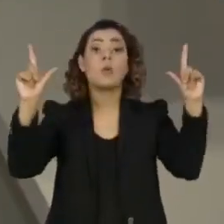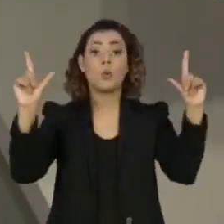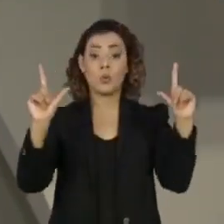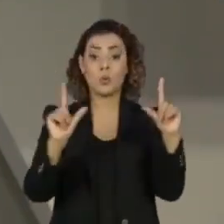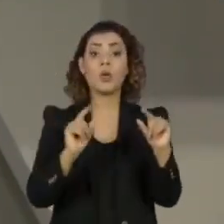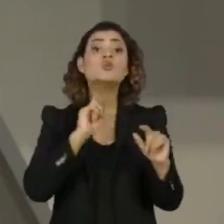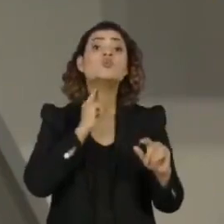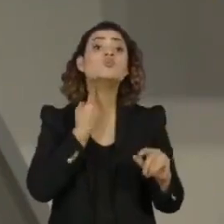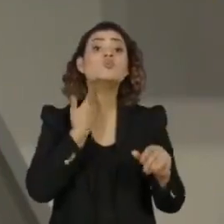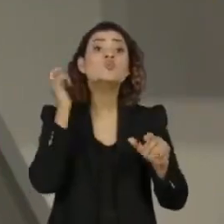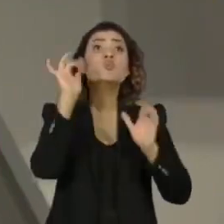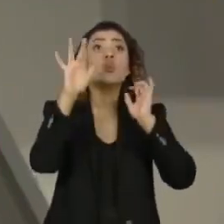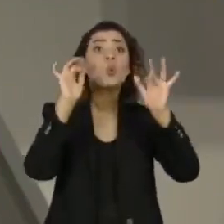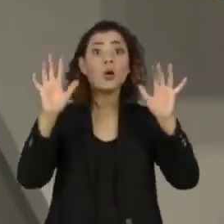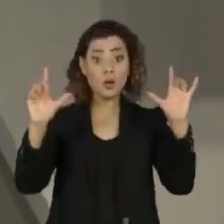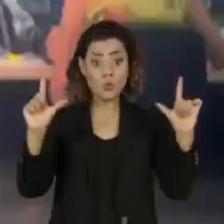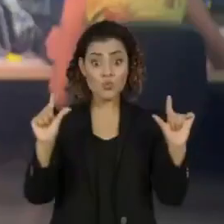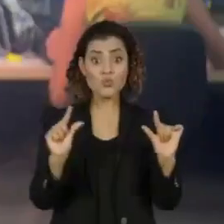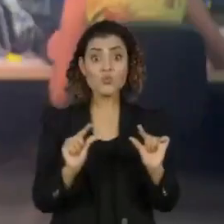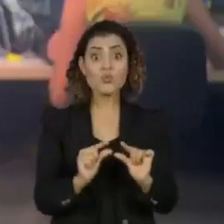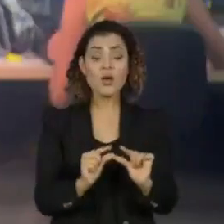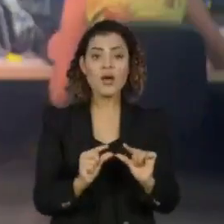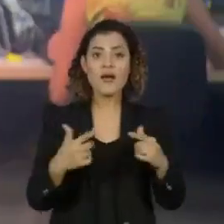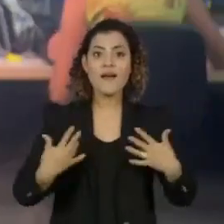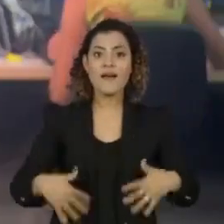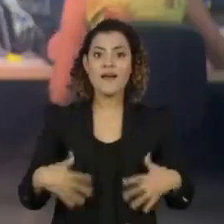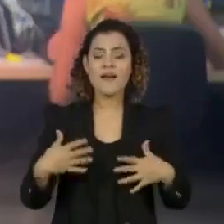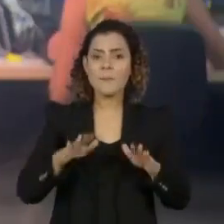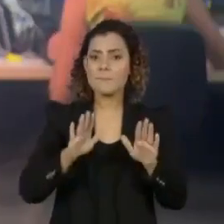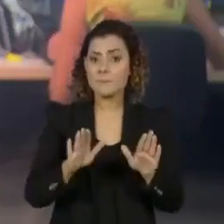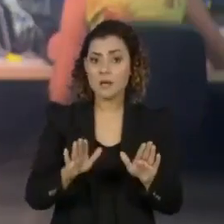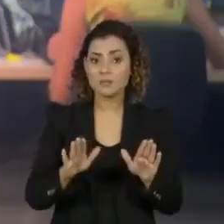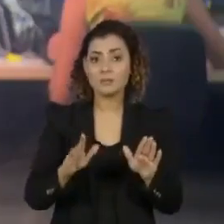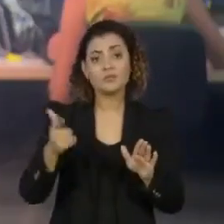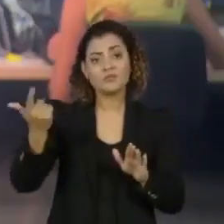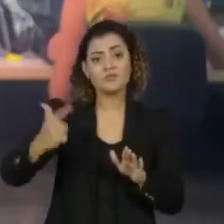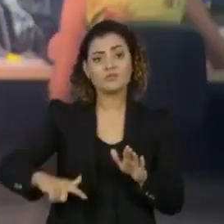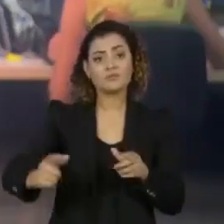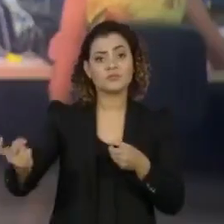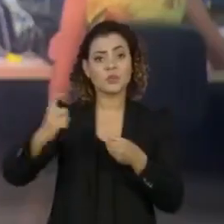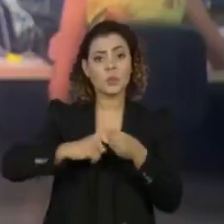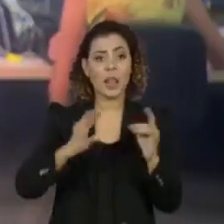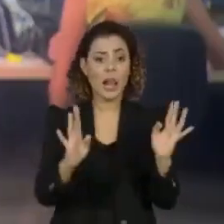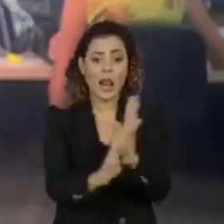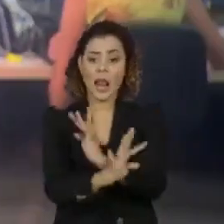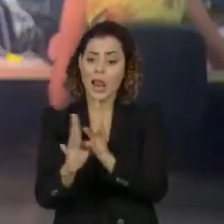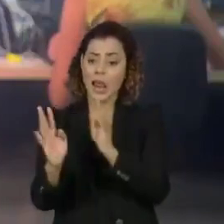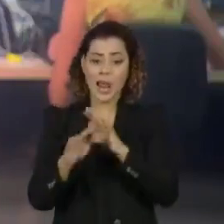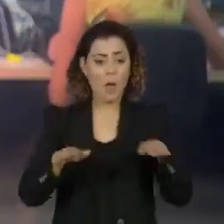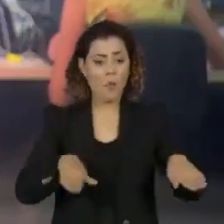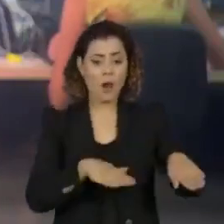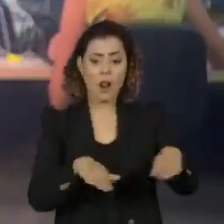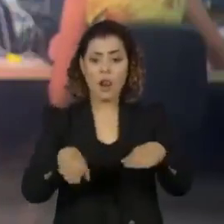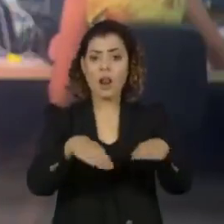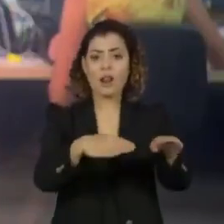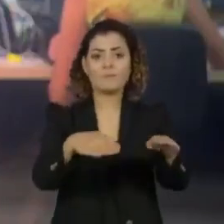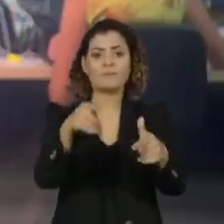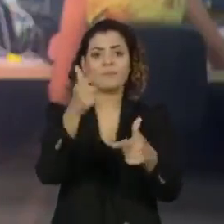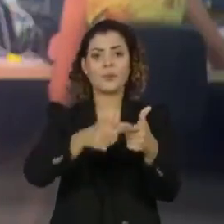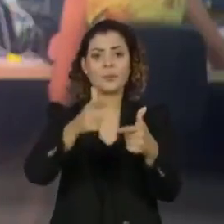de 50% no nível de poluentes. Mas bastou a circulação voltar para que o problema ambiental